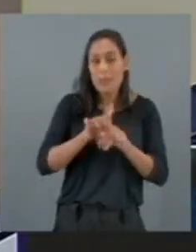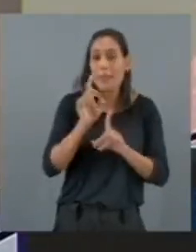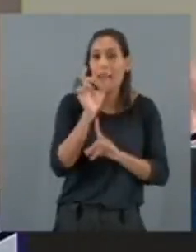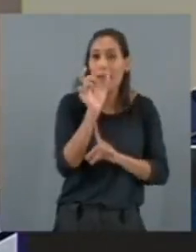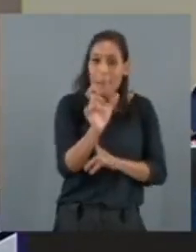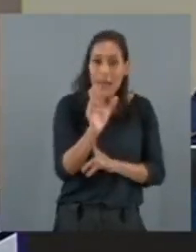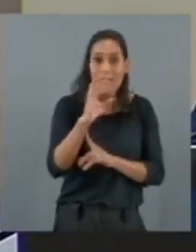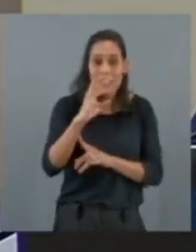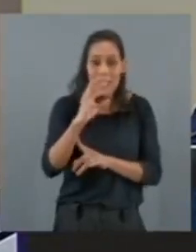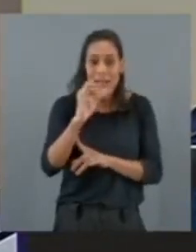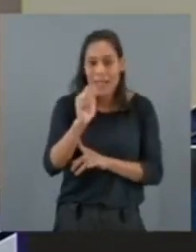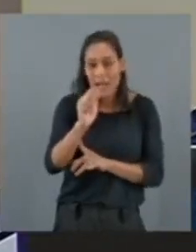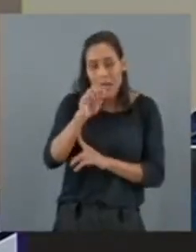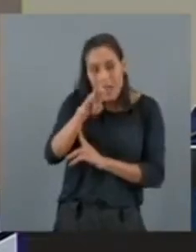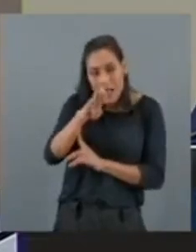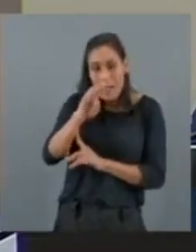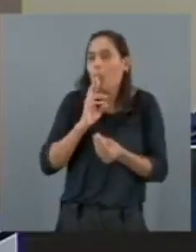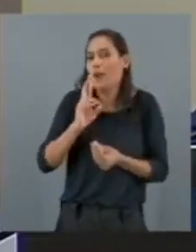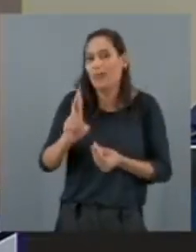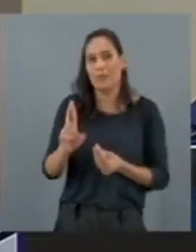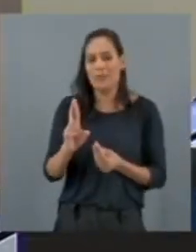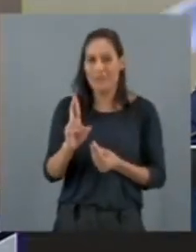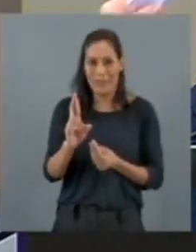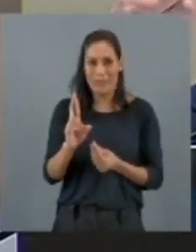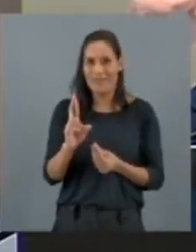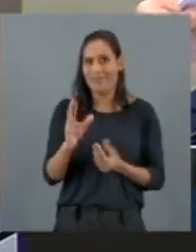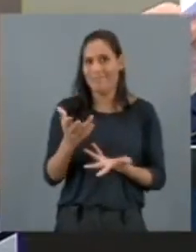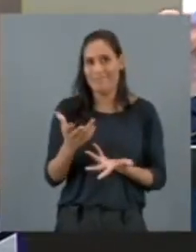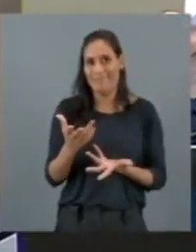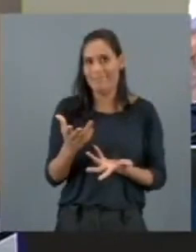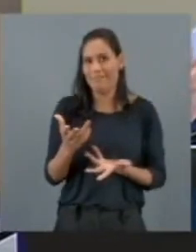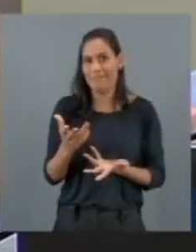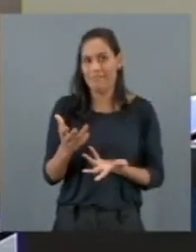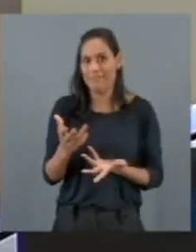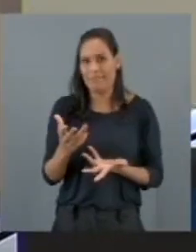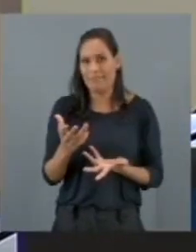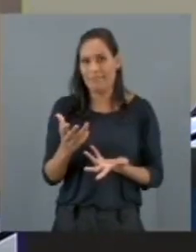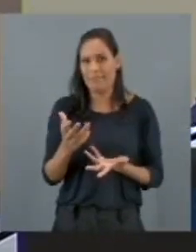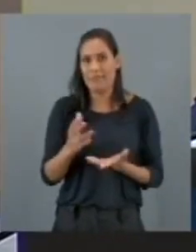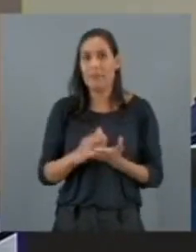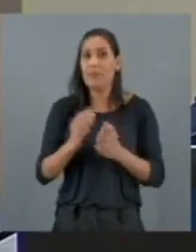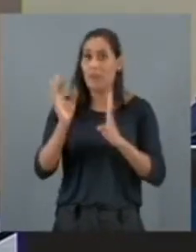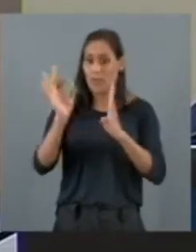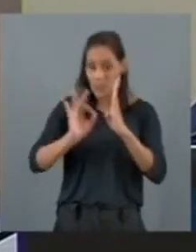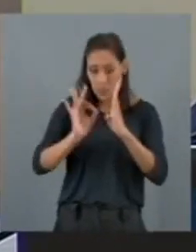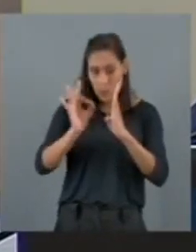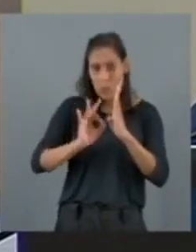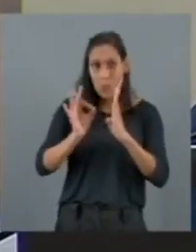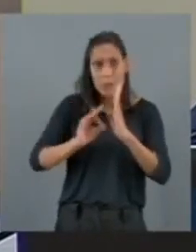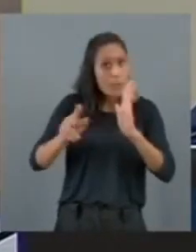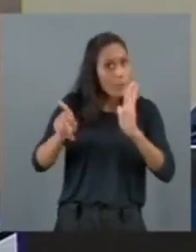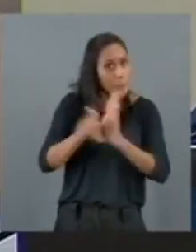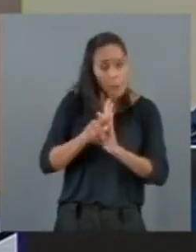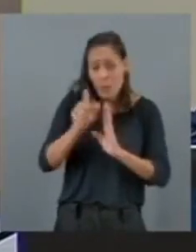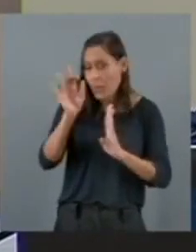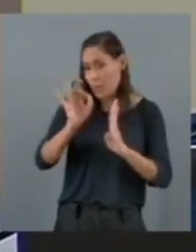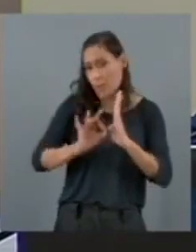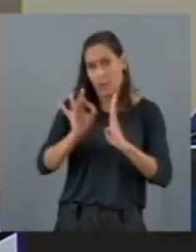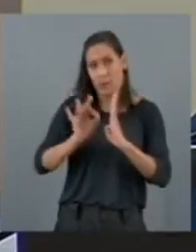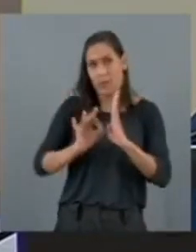mestiço e caboclo, se não consta na pergunta? E está aqui, do IBGE, a gente tirou do IBGE. Quando a pessoa diz,